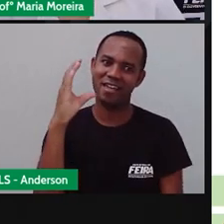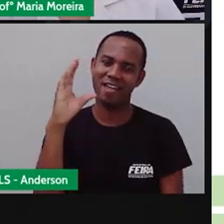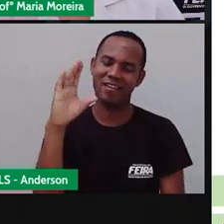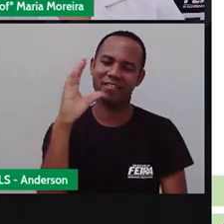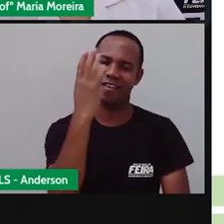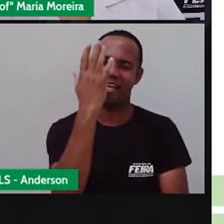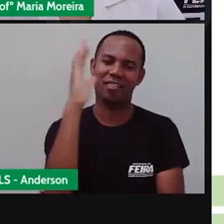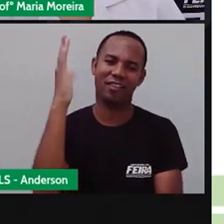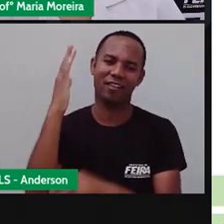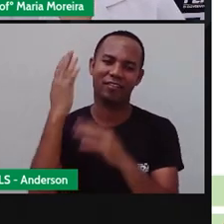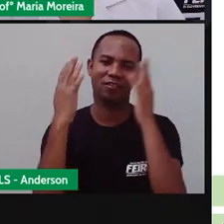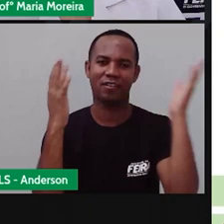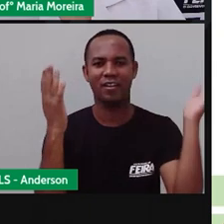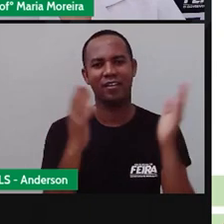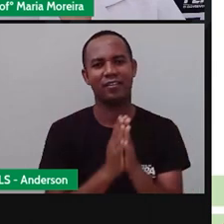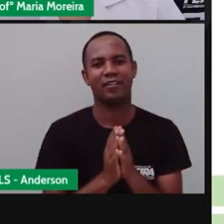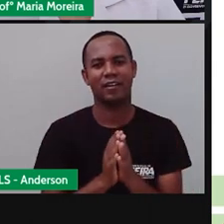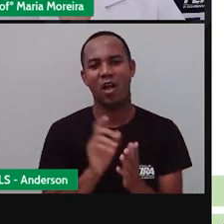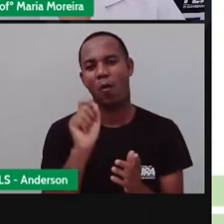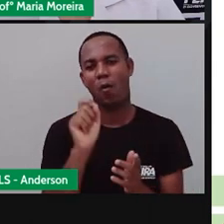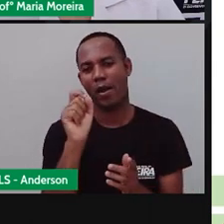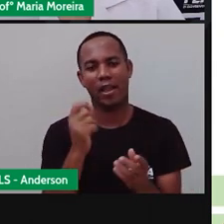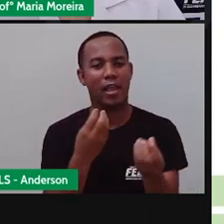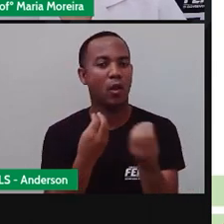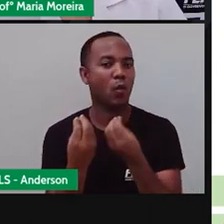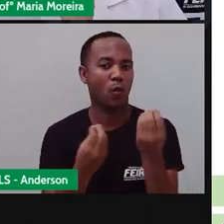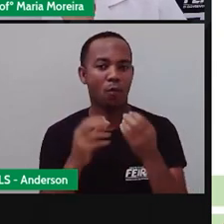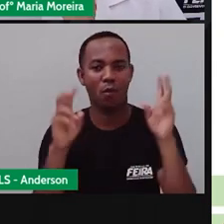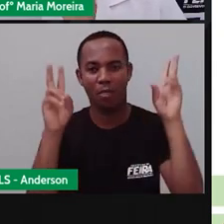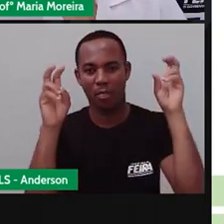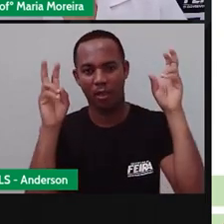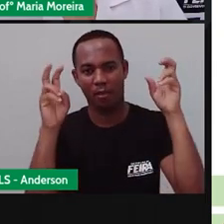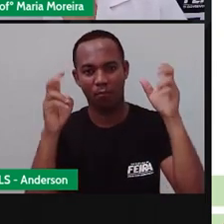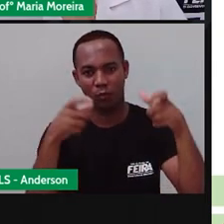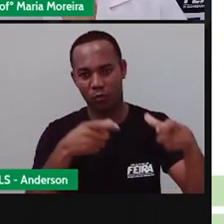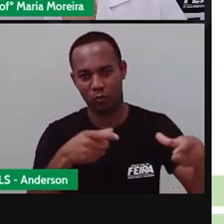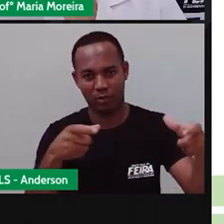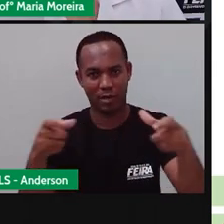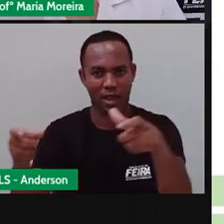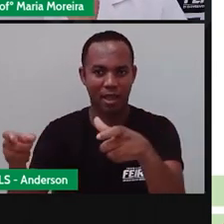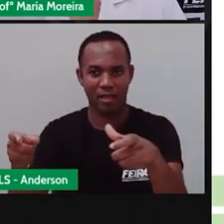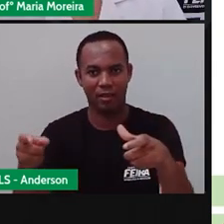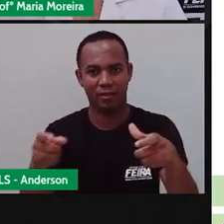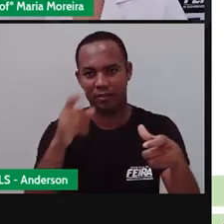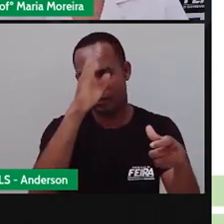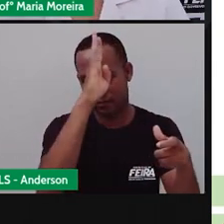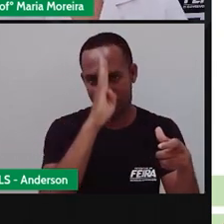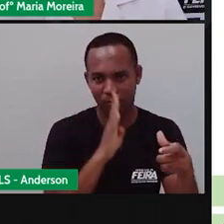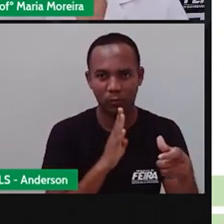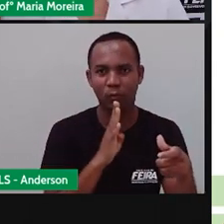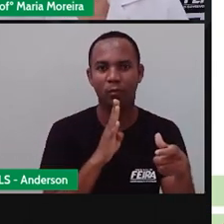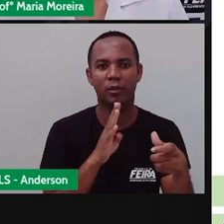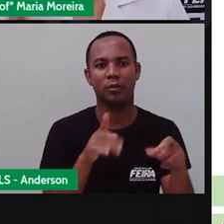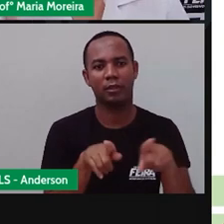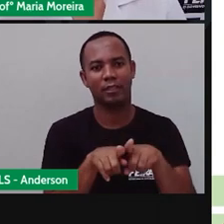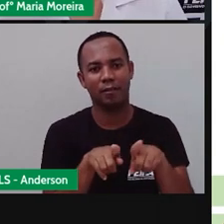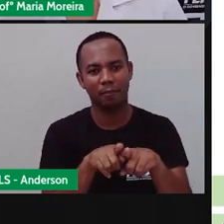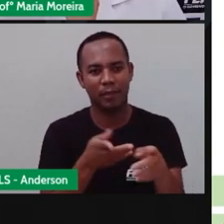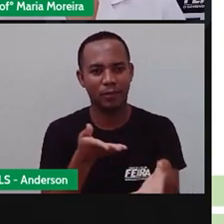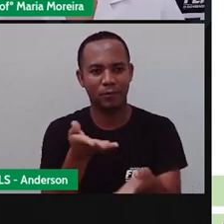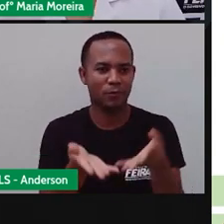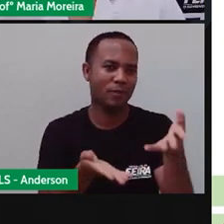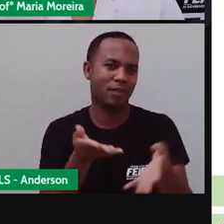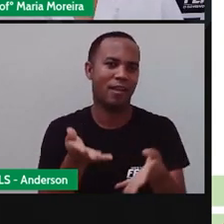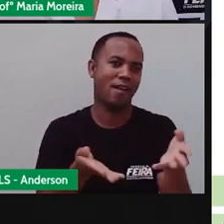Espaços públicos e a conservação do meio ambiente. Vamos continuar aí, né? Mais um dia com essa